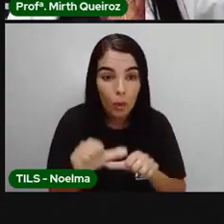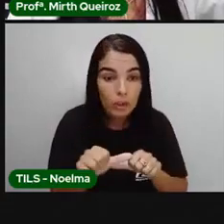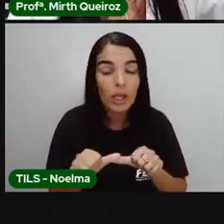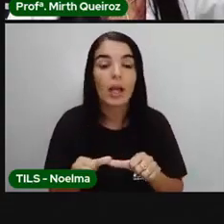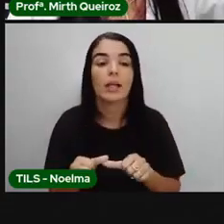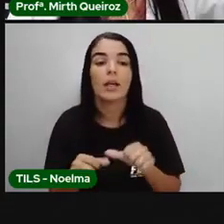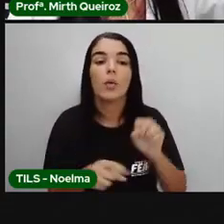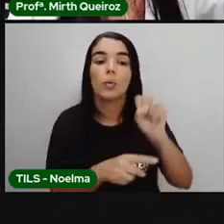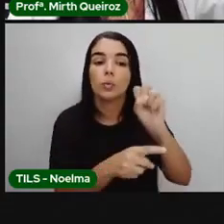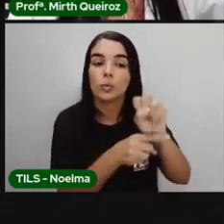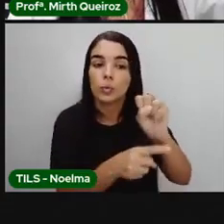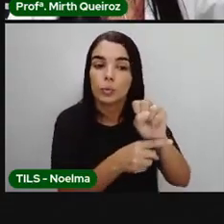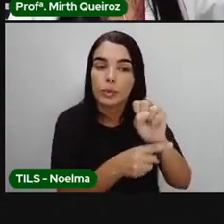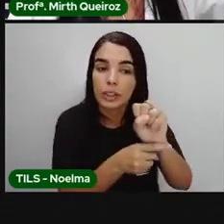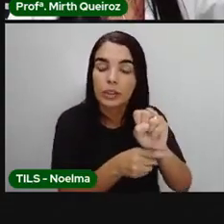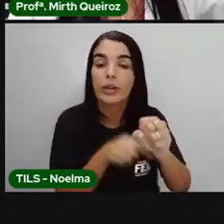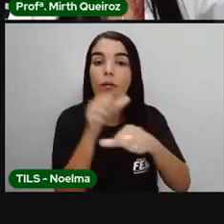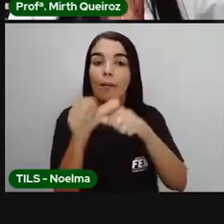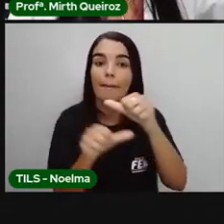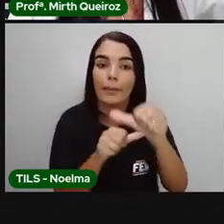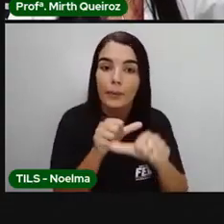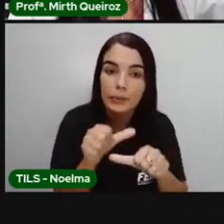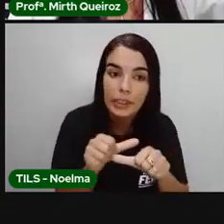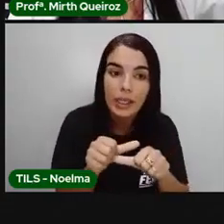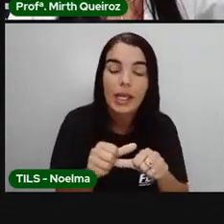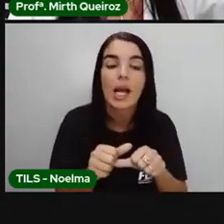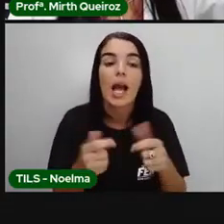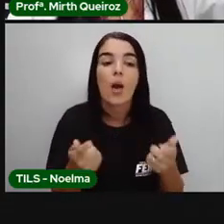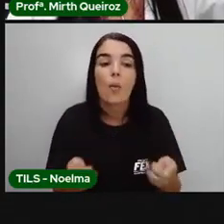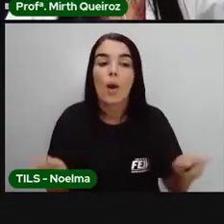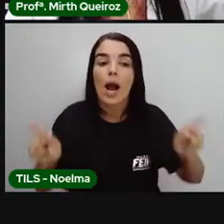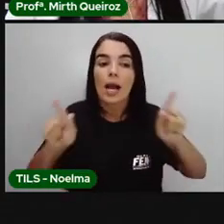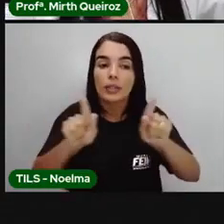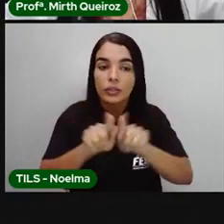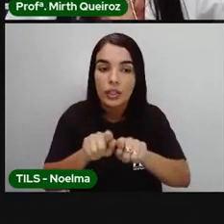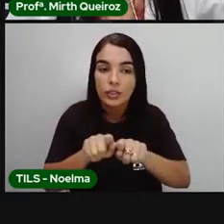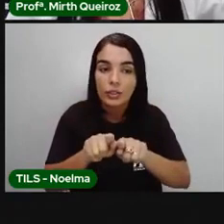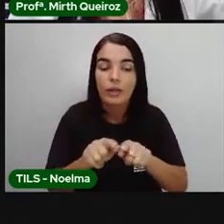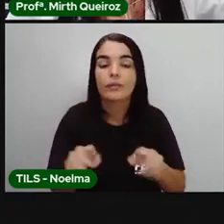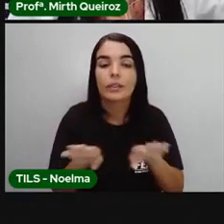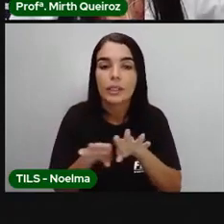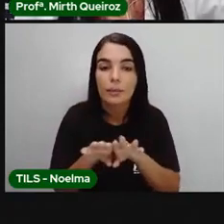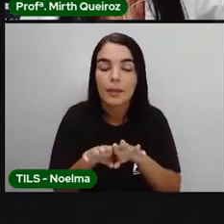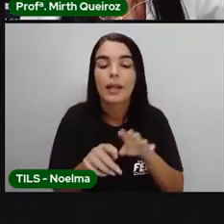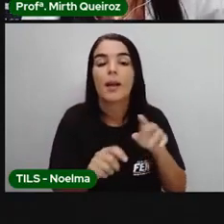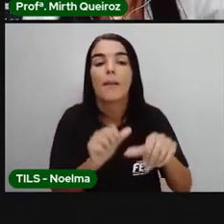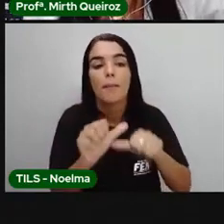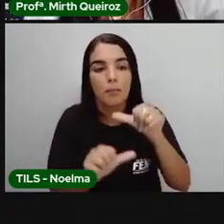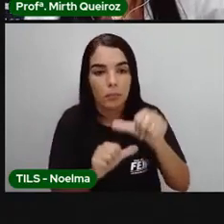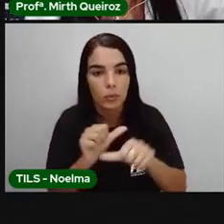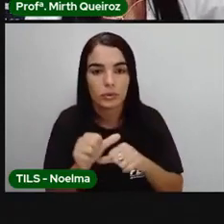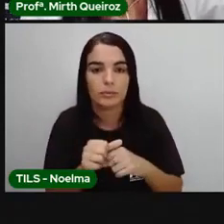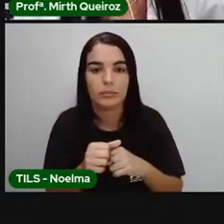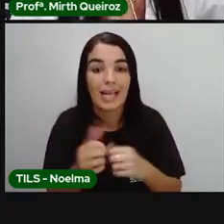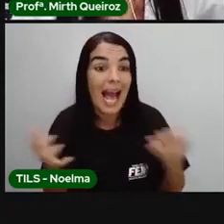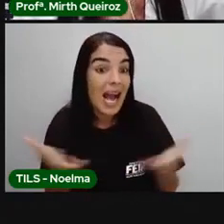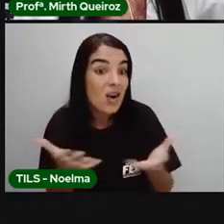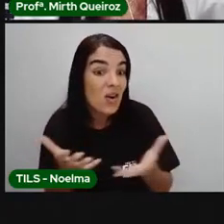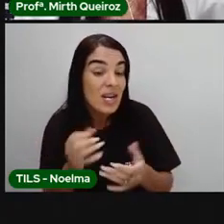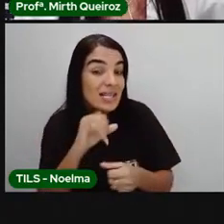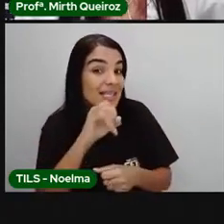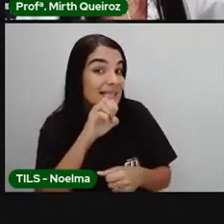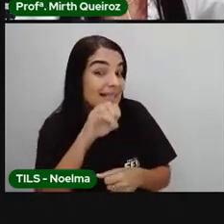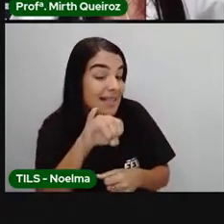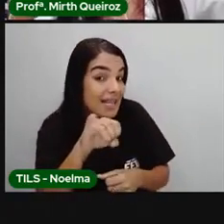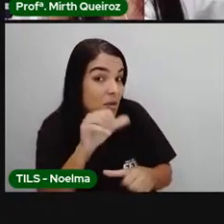Então, fica os dinossaurinhos feios. E se a gente mudar o gênero do substantivo?